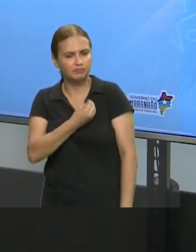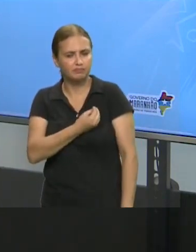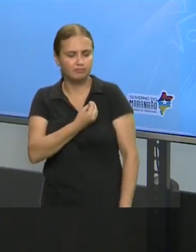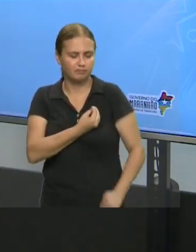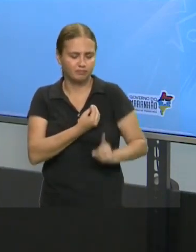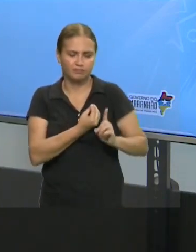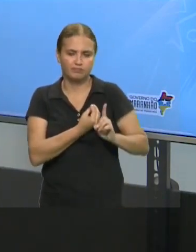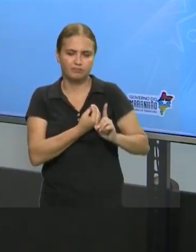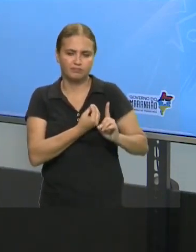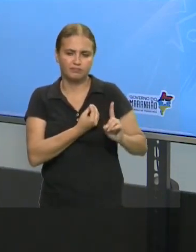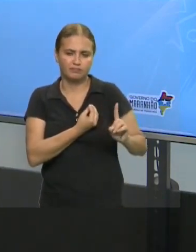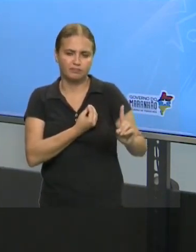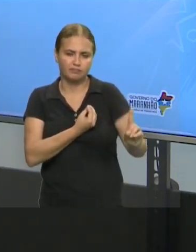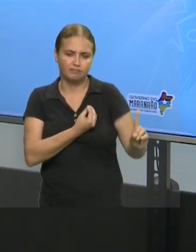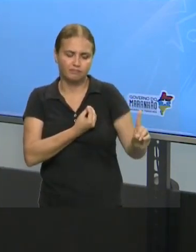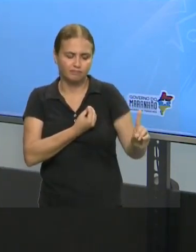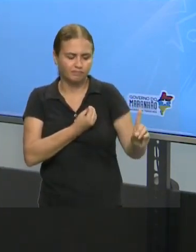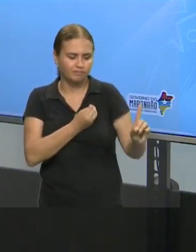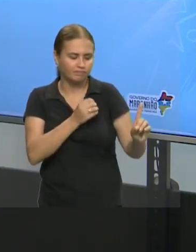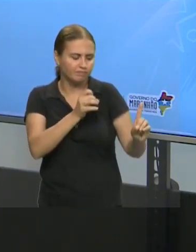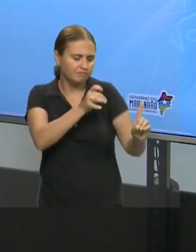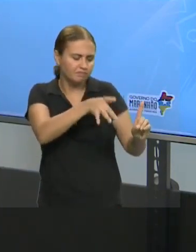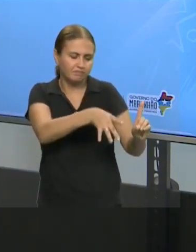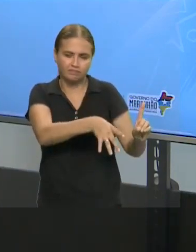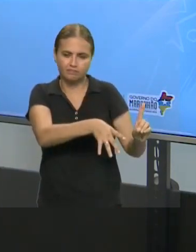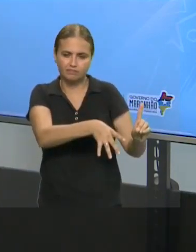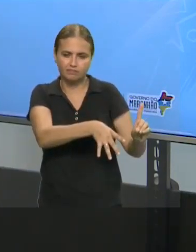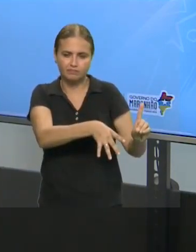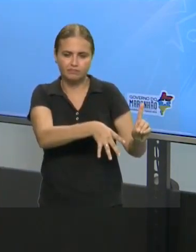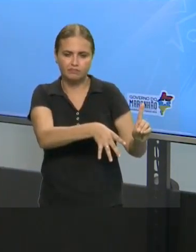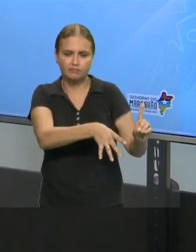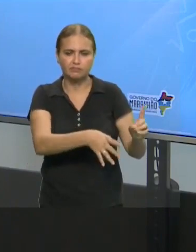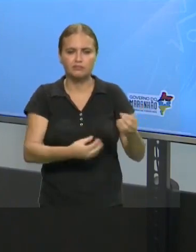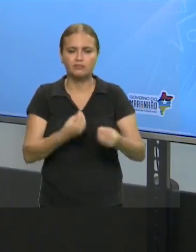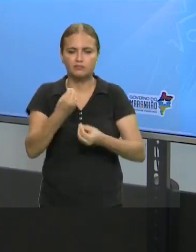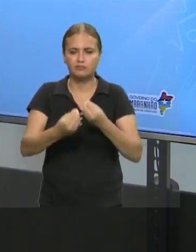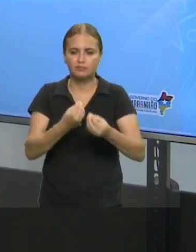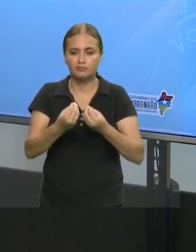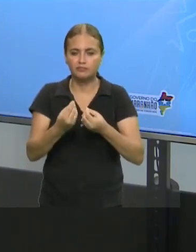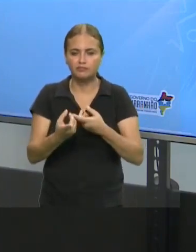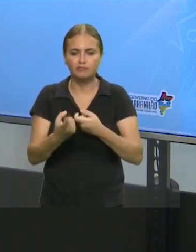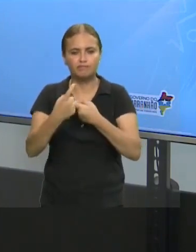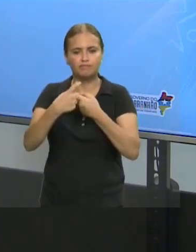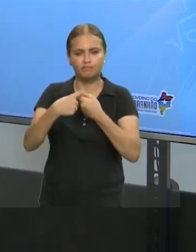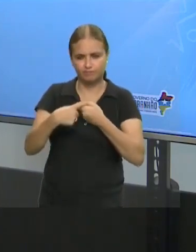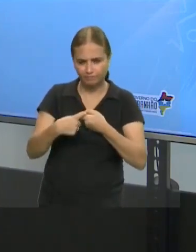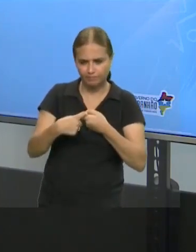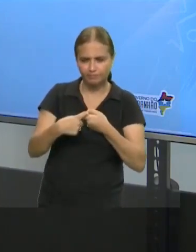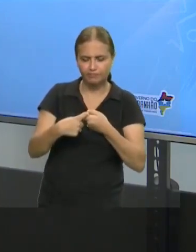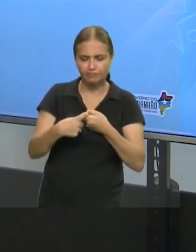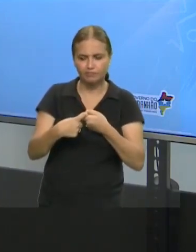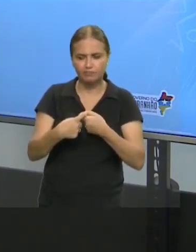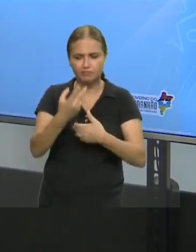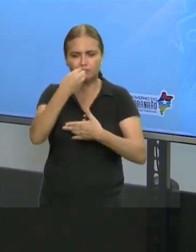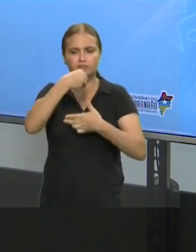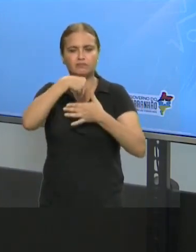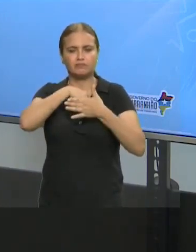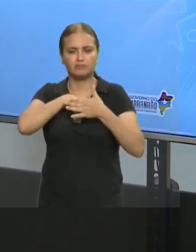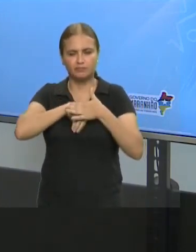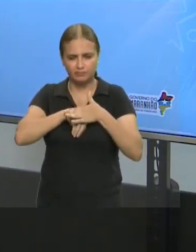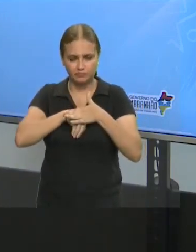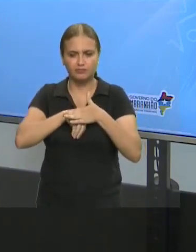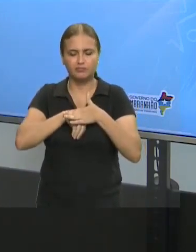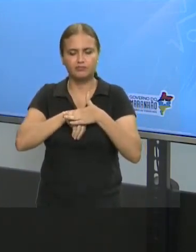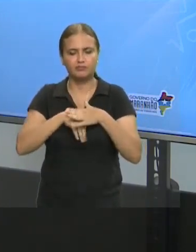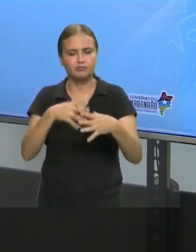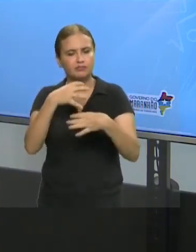nessa situação de abandono? O que acontece? Como é que a gente retoma? Como é que a gente volta? Como é que a gente volta